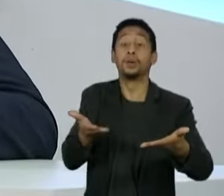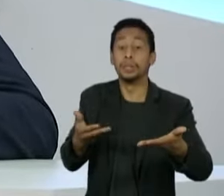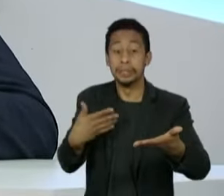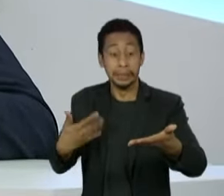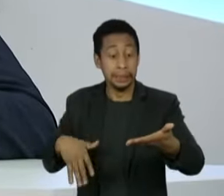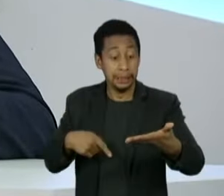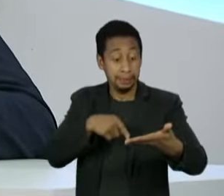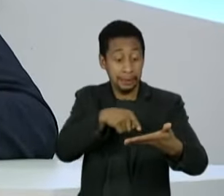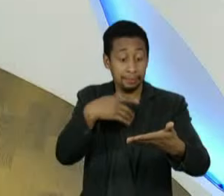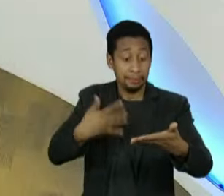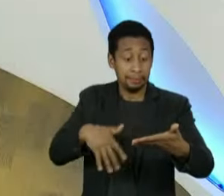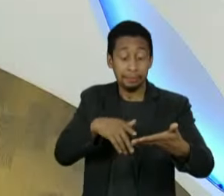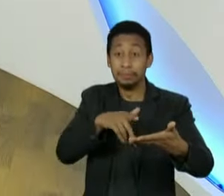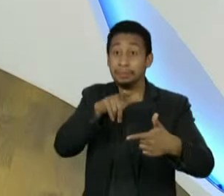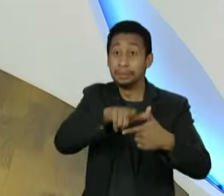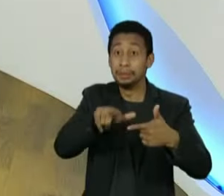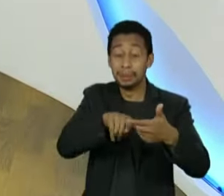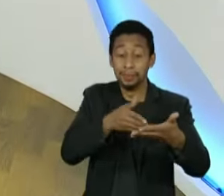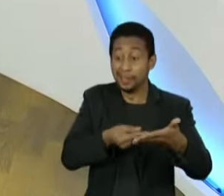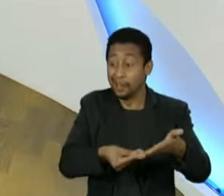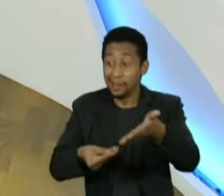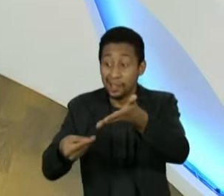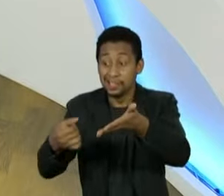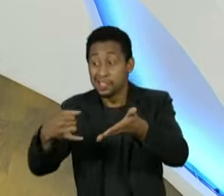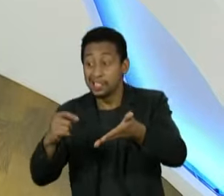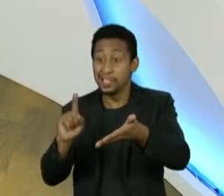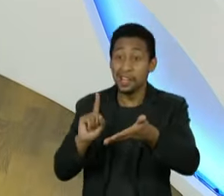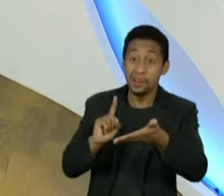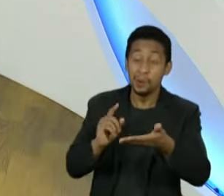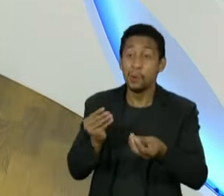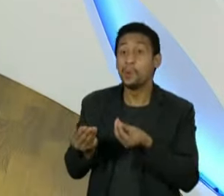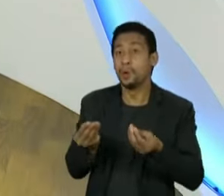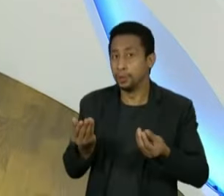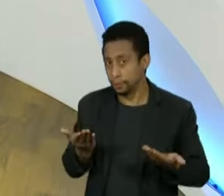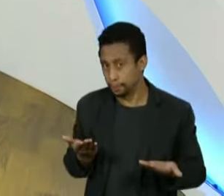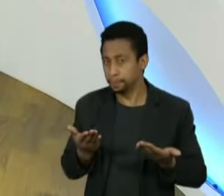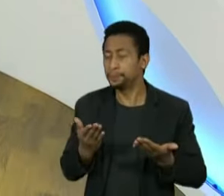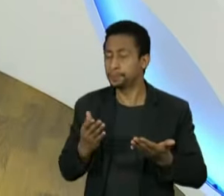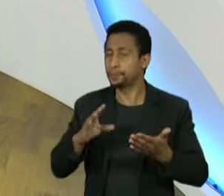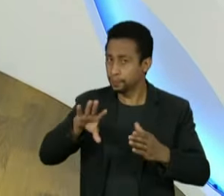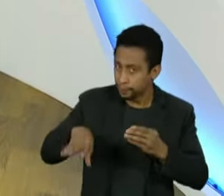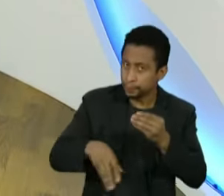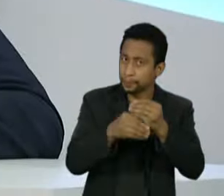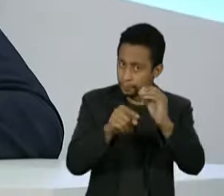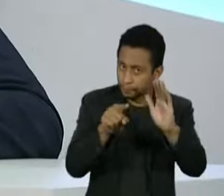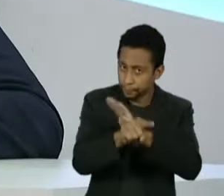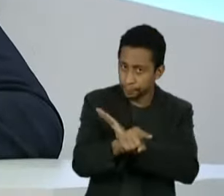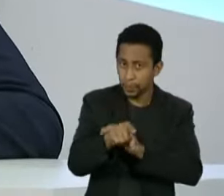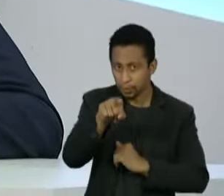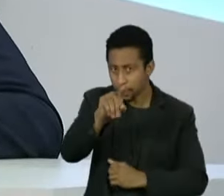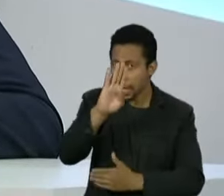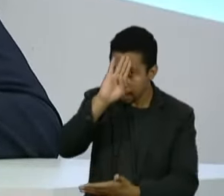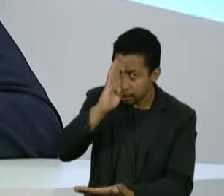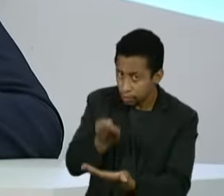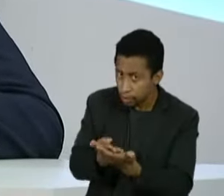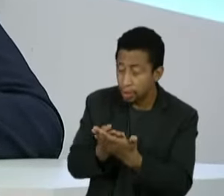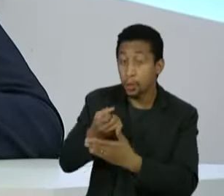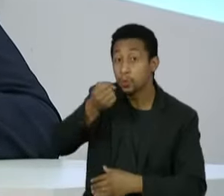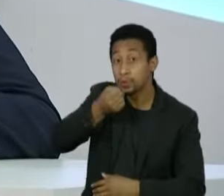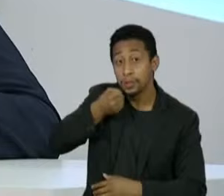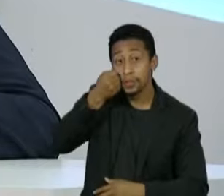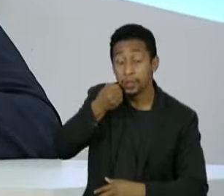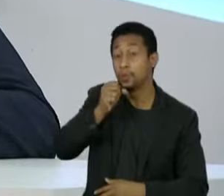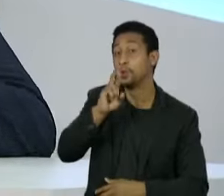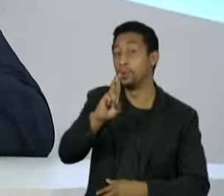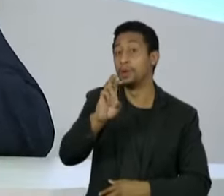situação que ela pode não entregar? E só na mesma pergunta, o senhor acredita que o senador Renan, tendo